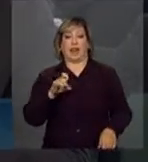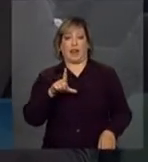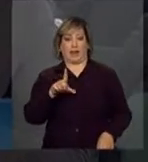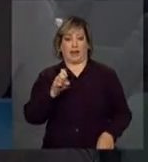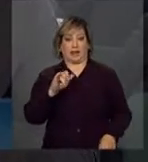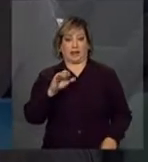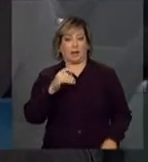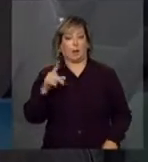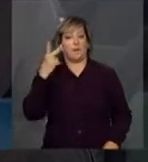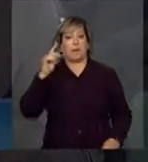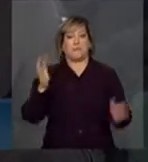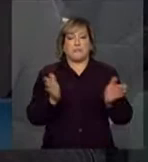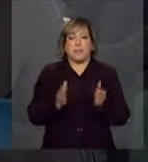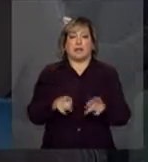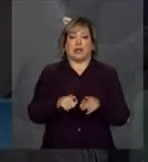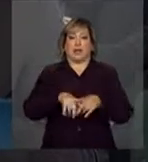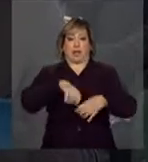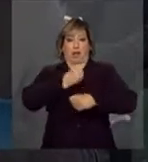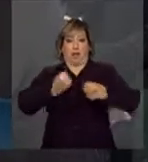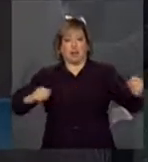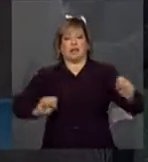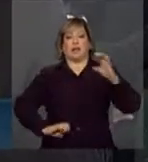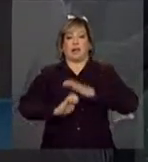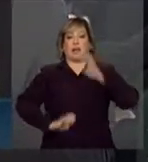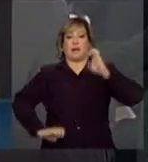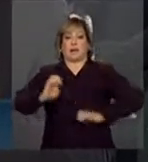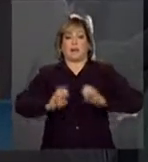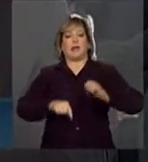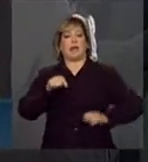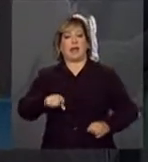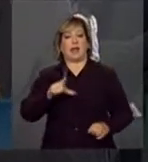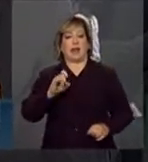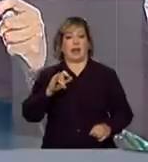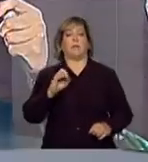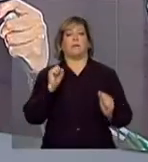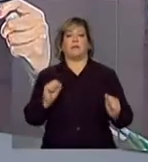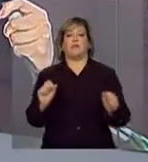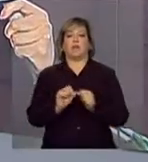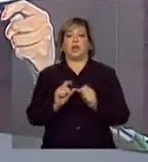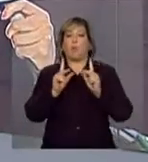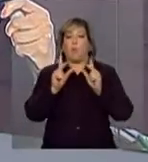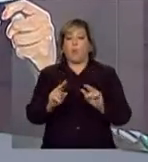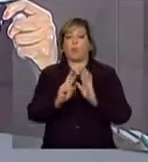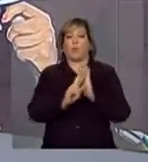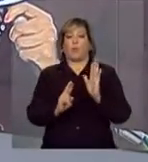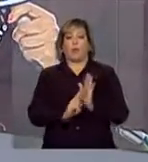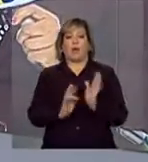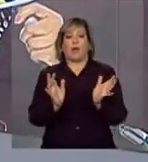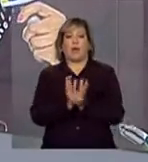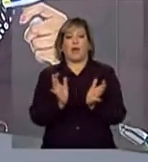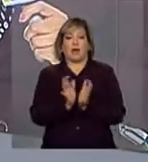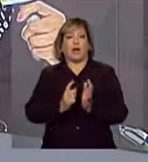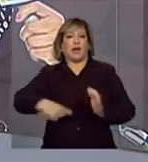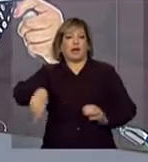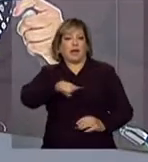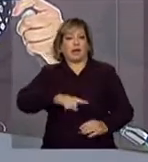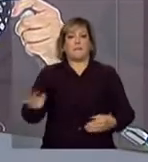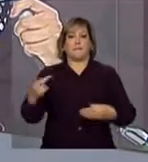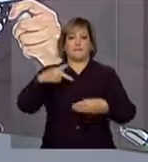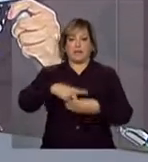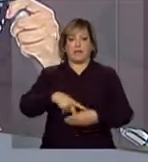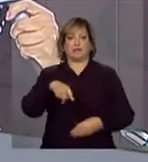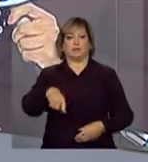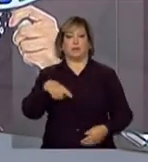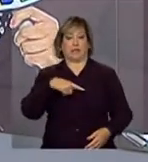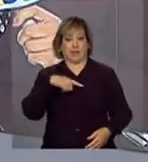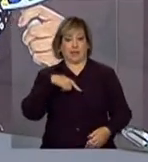empresas. Esses leilões podem ser feitos nos mesmos moldes dos leilões da área de petróleo. As regras da atividade